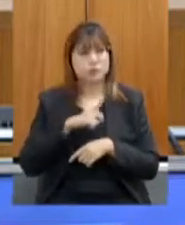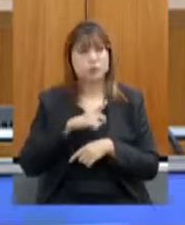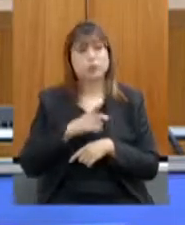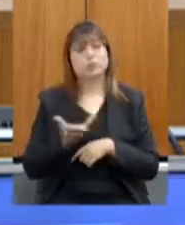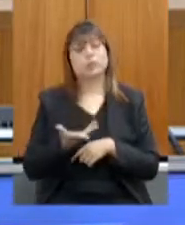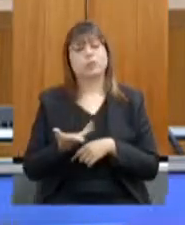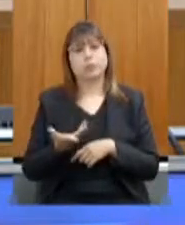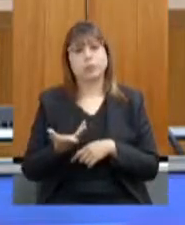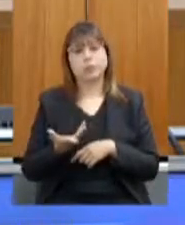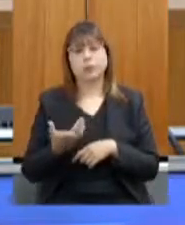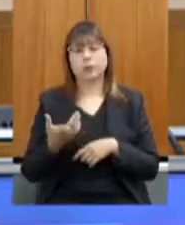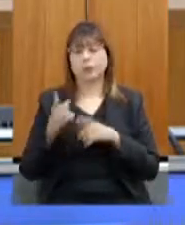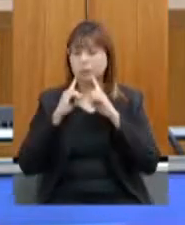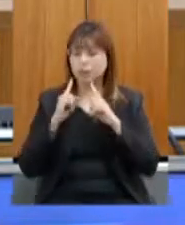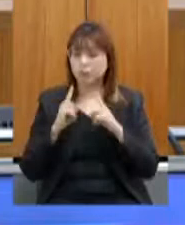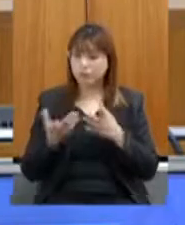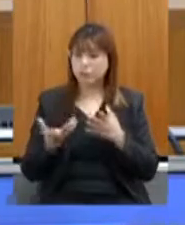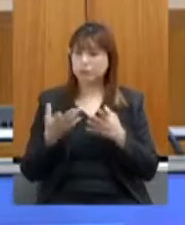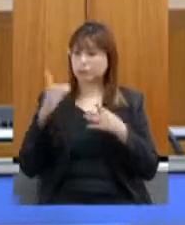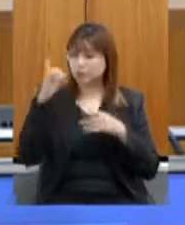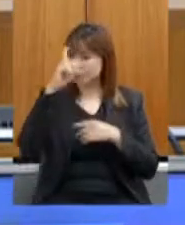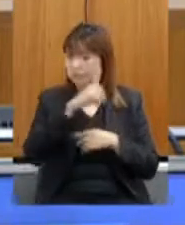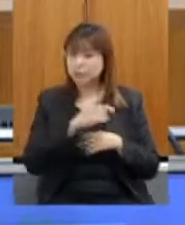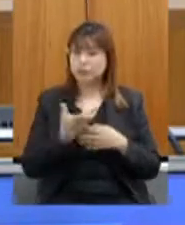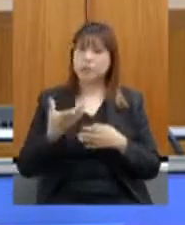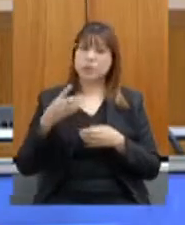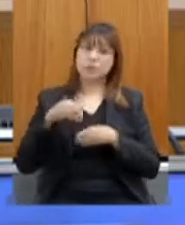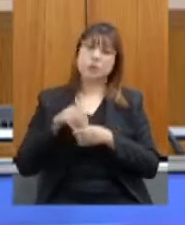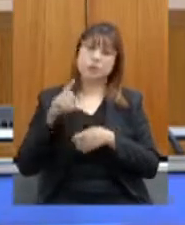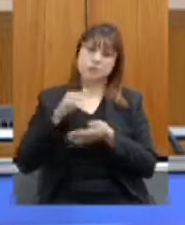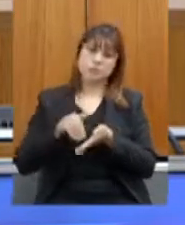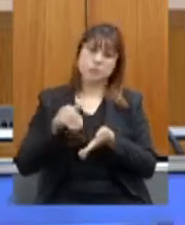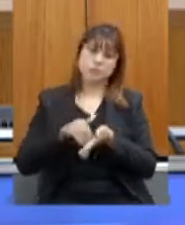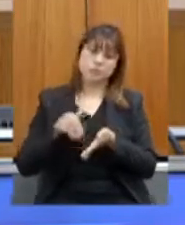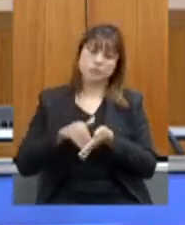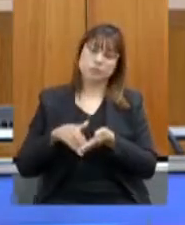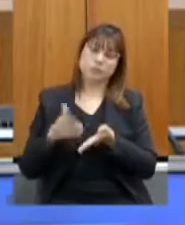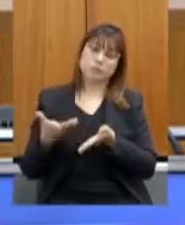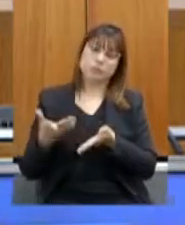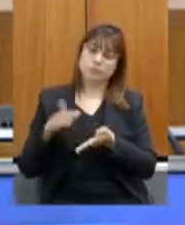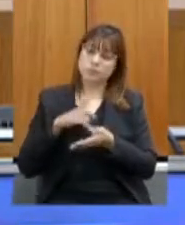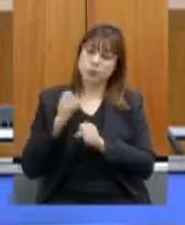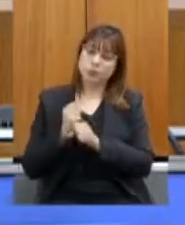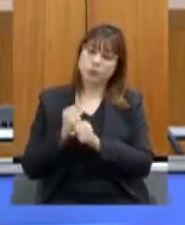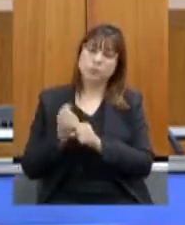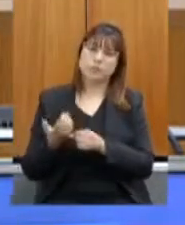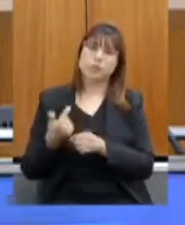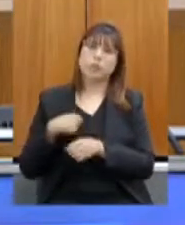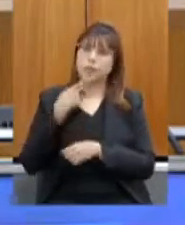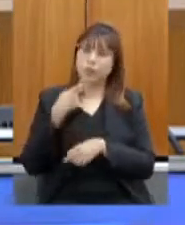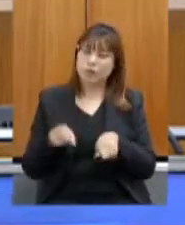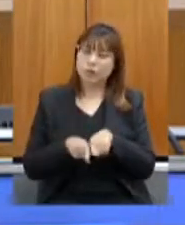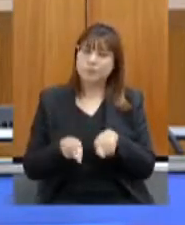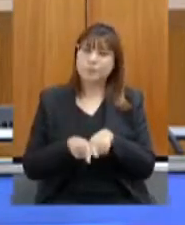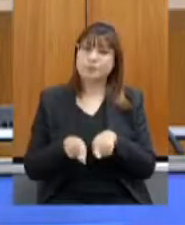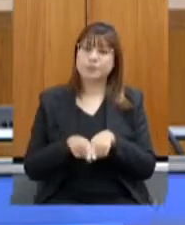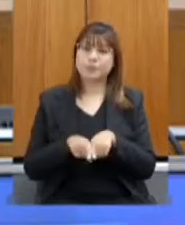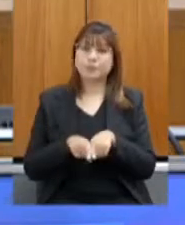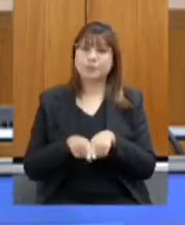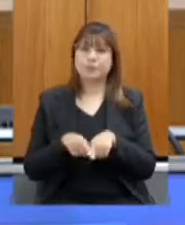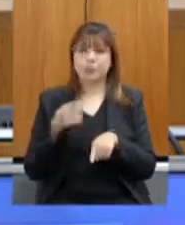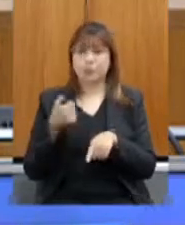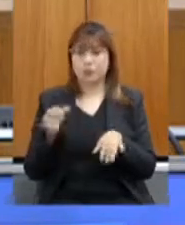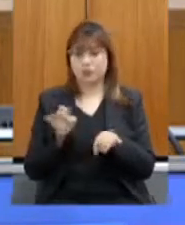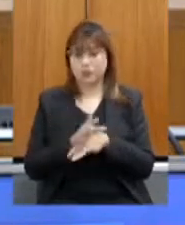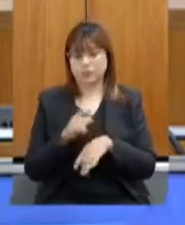incessantemente a secretaria das dificuldades que os produtores enfrentam para produzir e eu vou além disso para encerrar